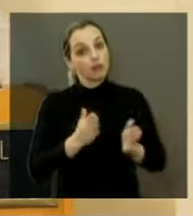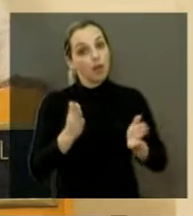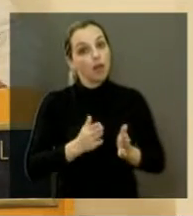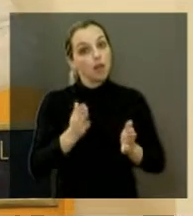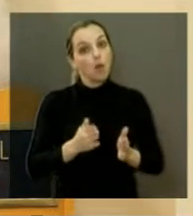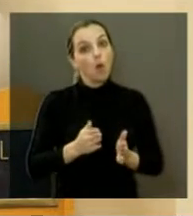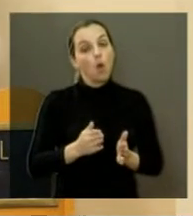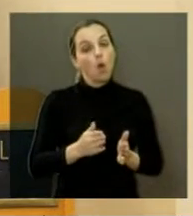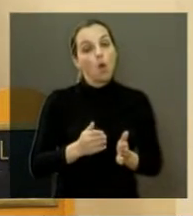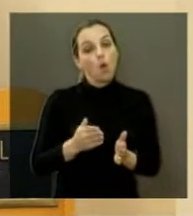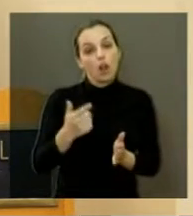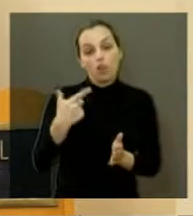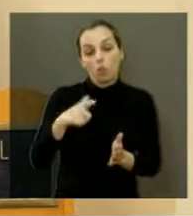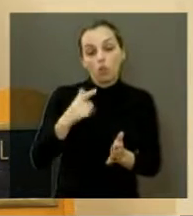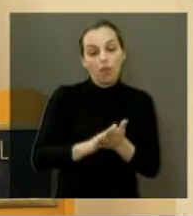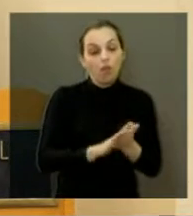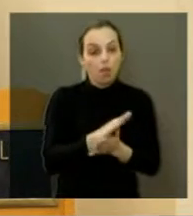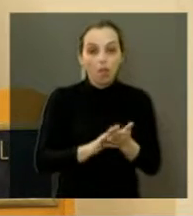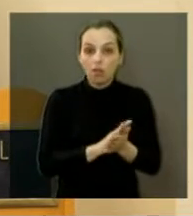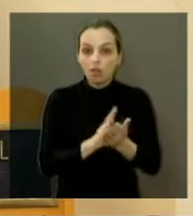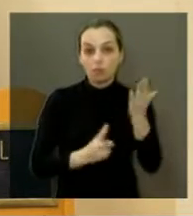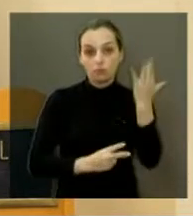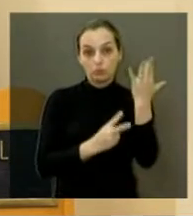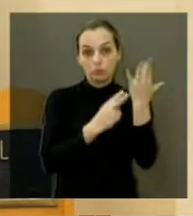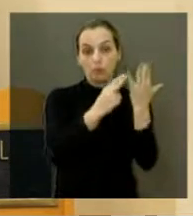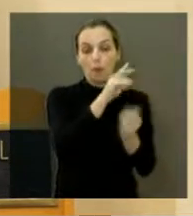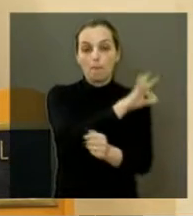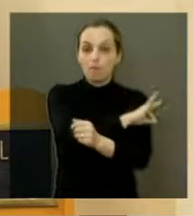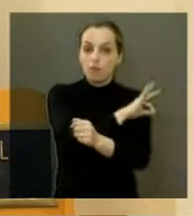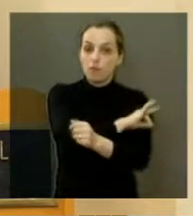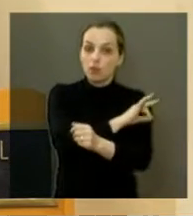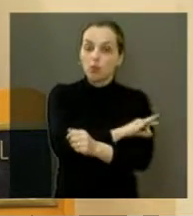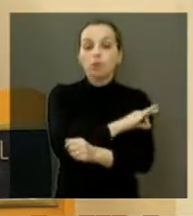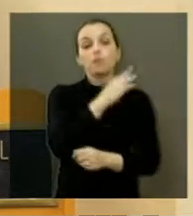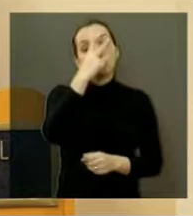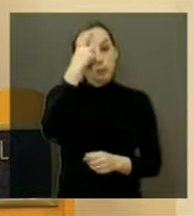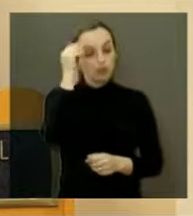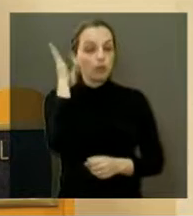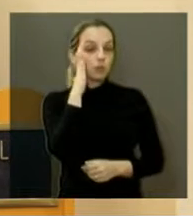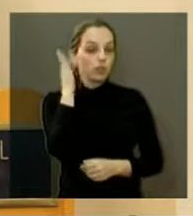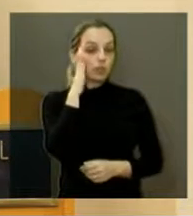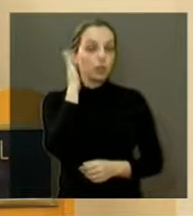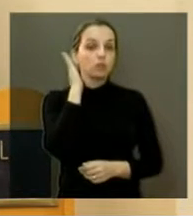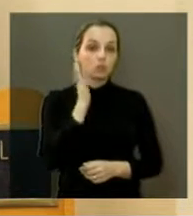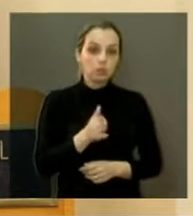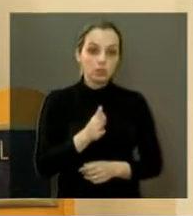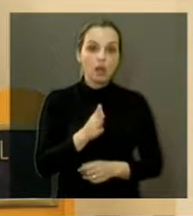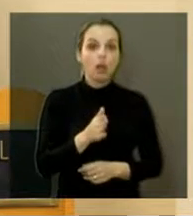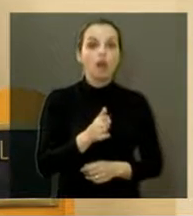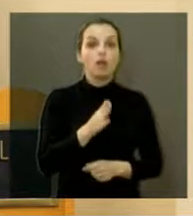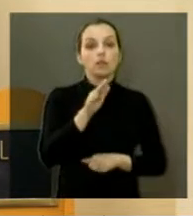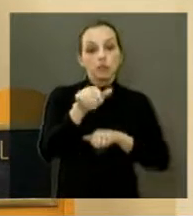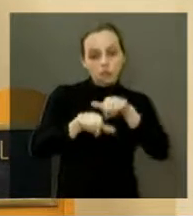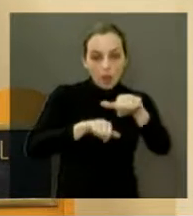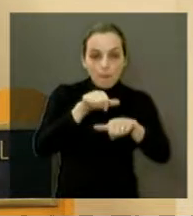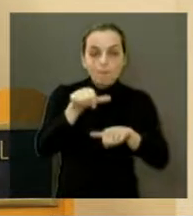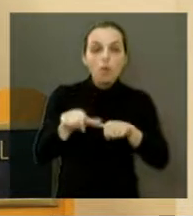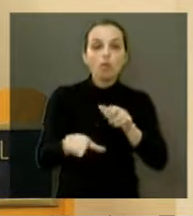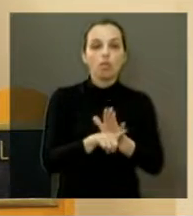mais o caso. O prefeito entendeu também, acho que é um absurdo, como eu já disse, e certamente será revisto esse valor